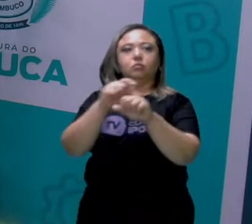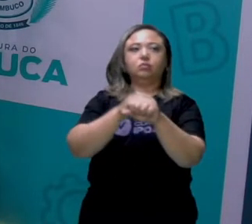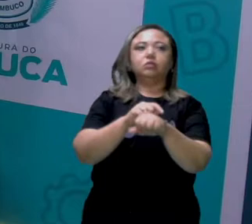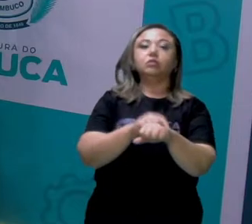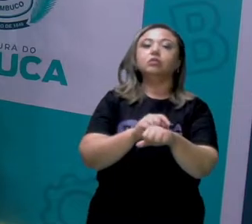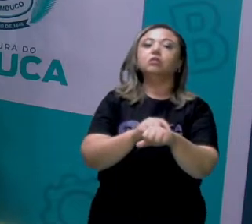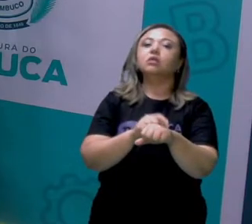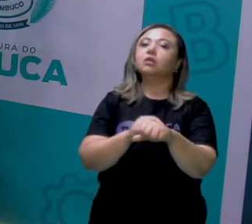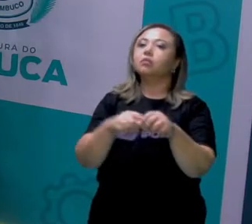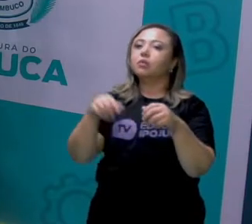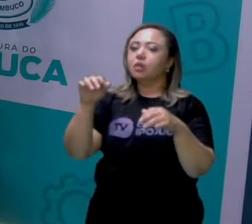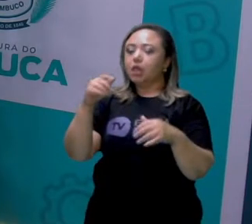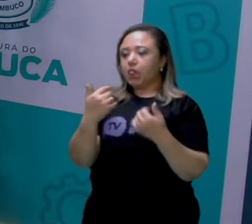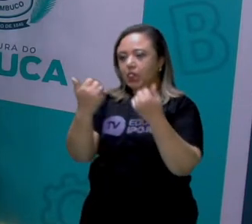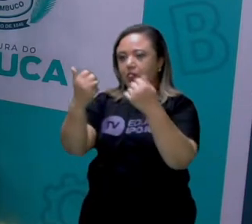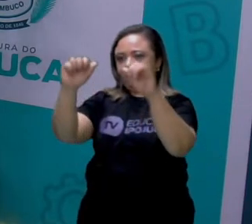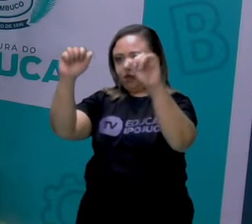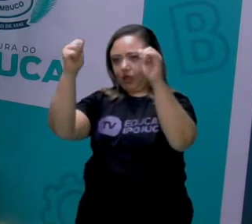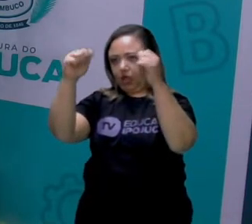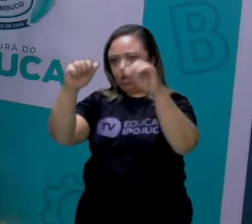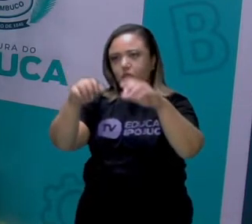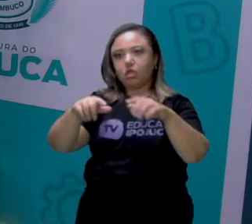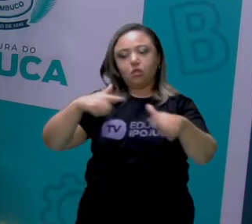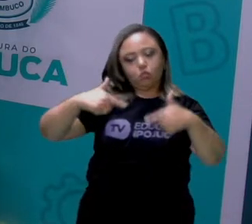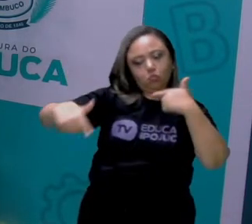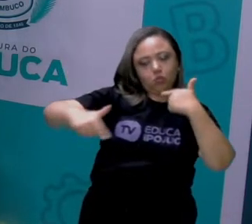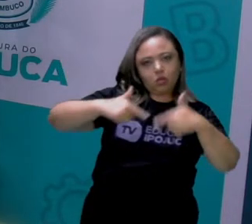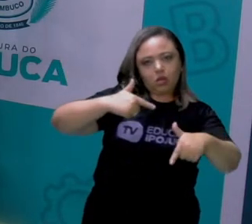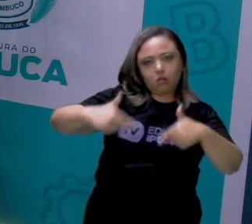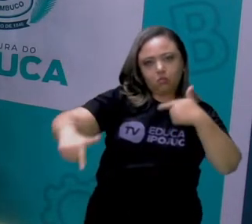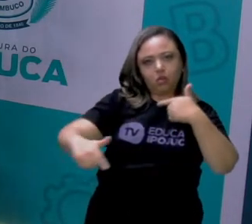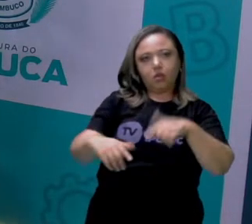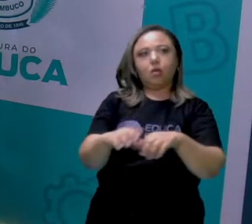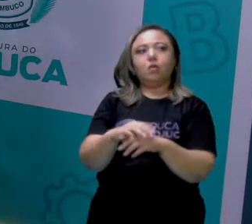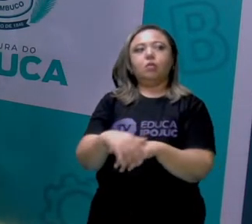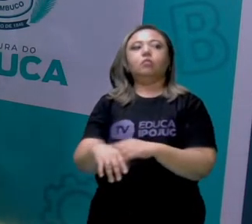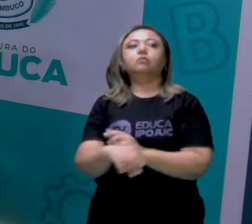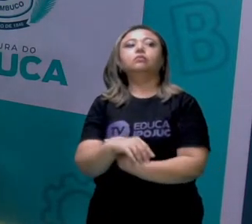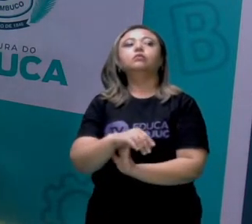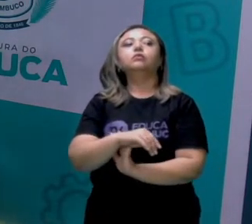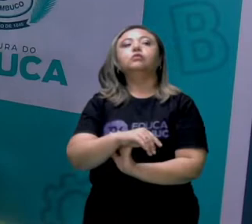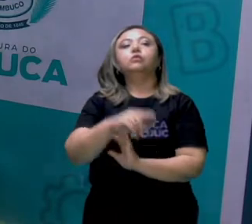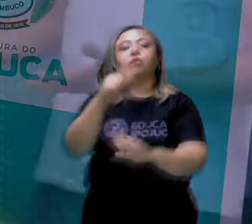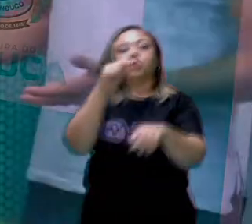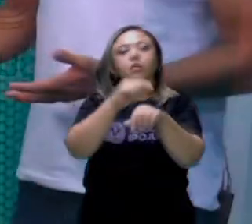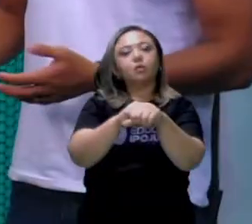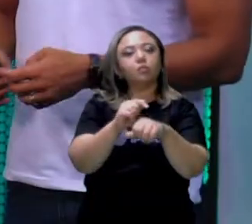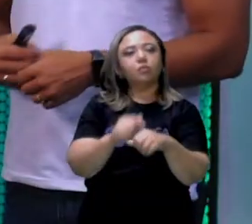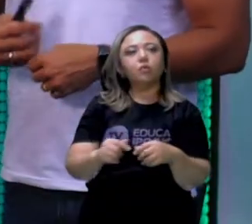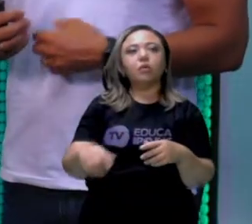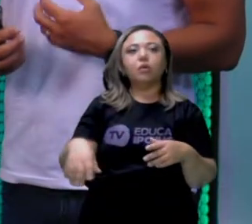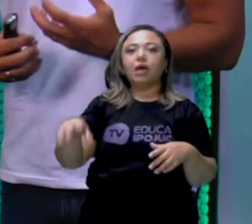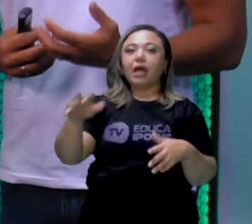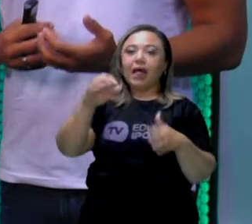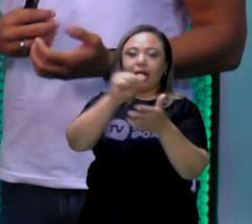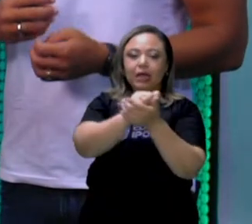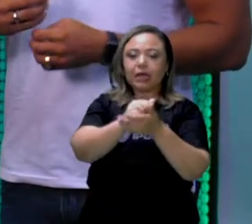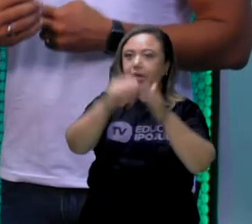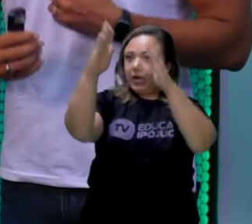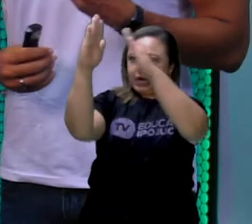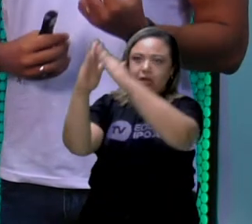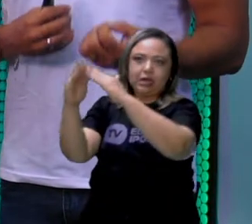voltado para atividades laborais, para atividades do trabalho, tá? As questões também das tarefas